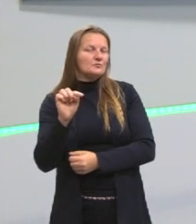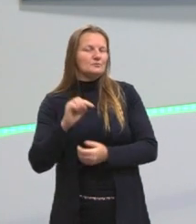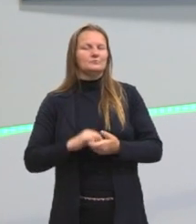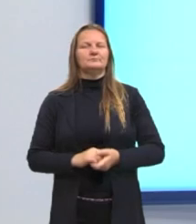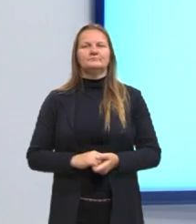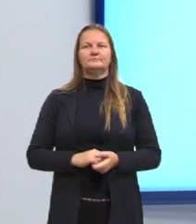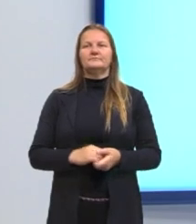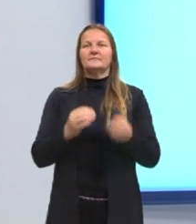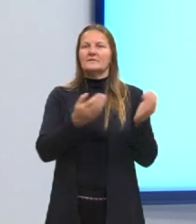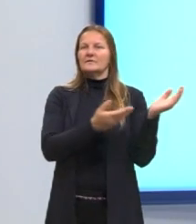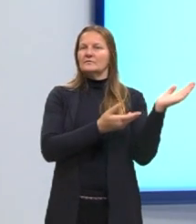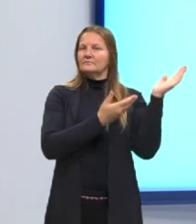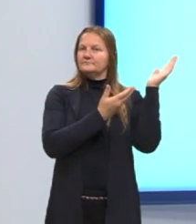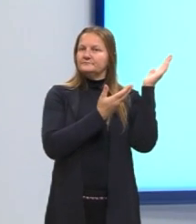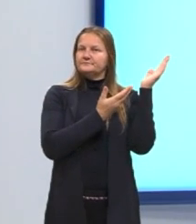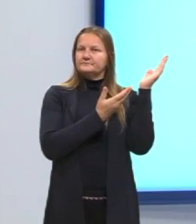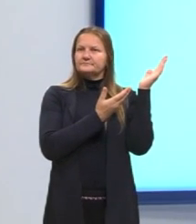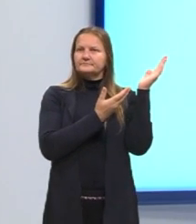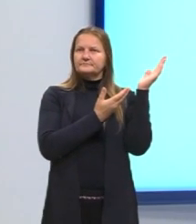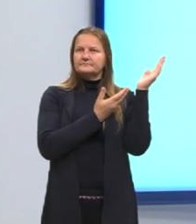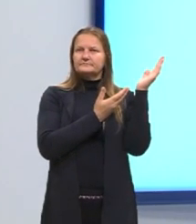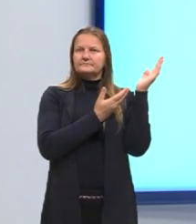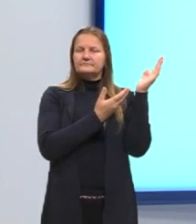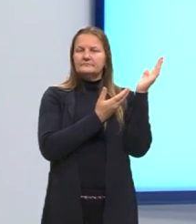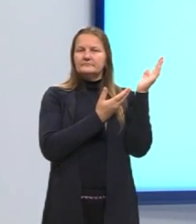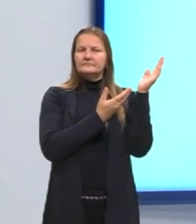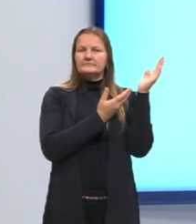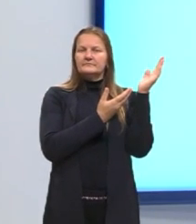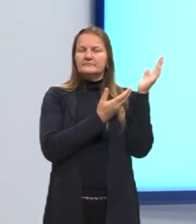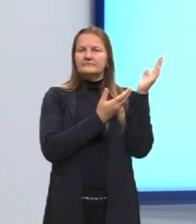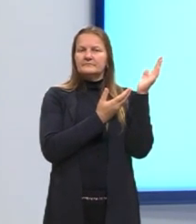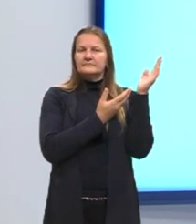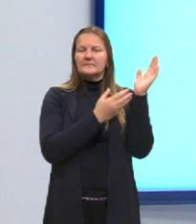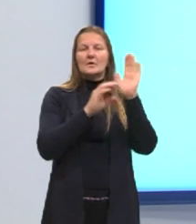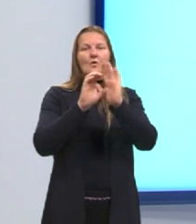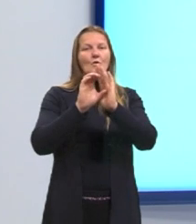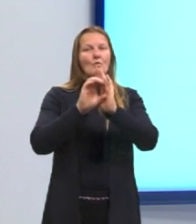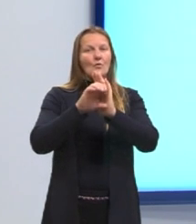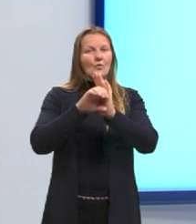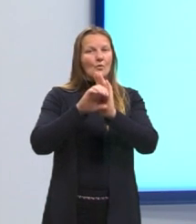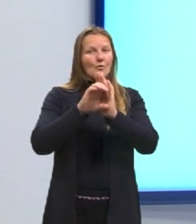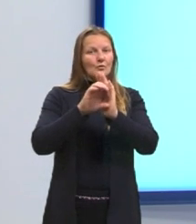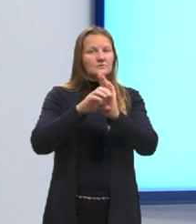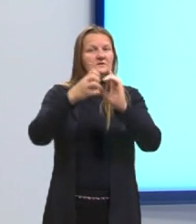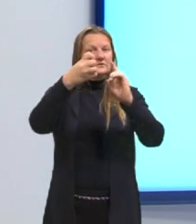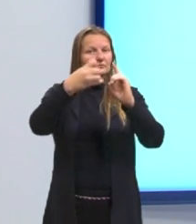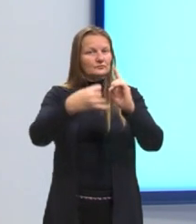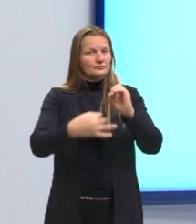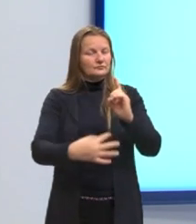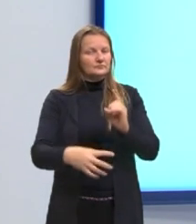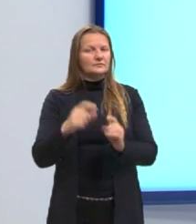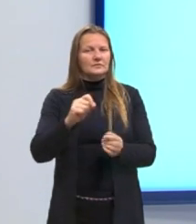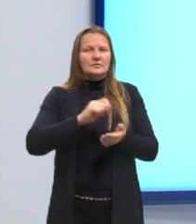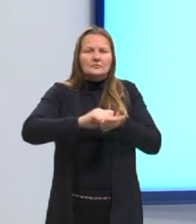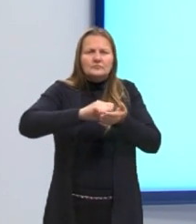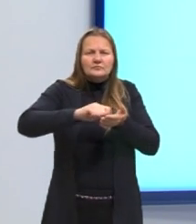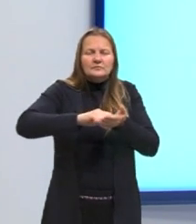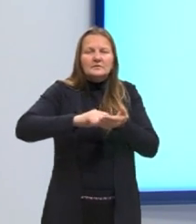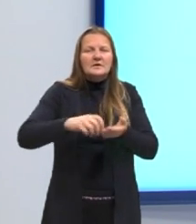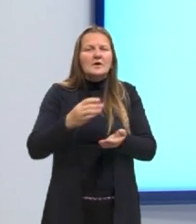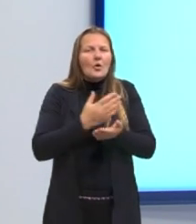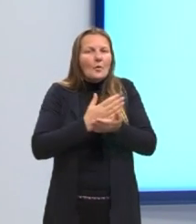para nós aqui, na tela, uma breve definição para a gente anotar e